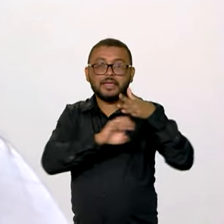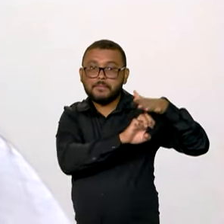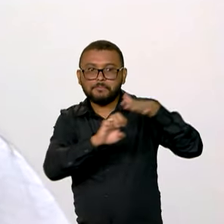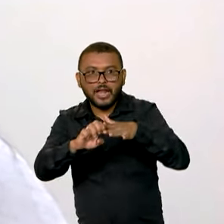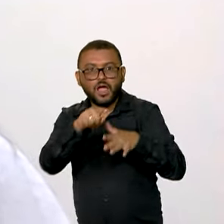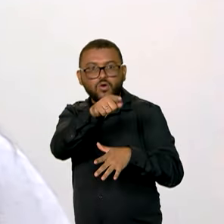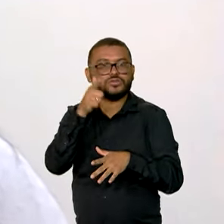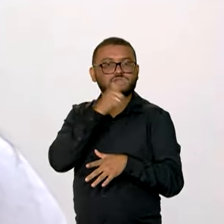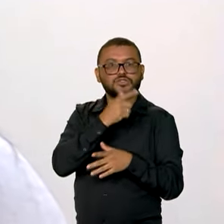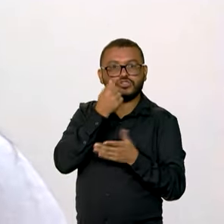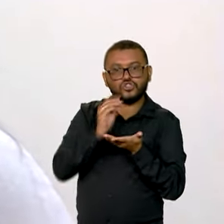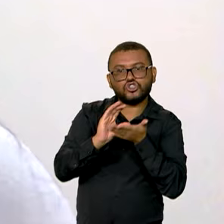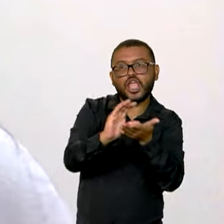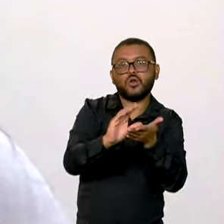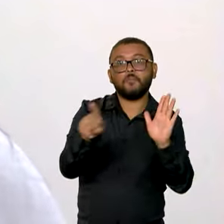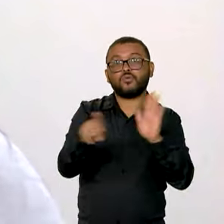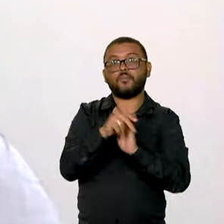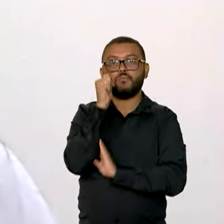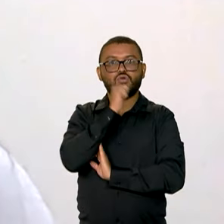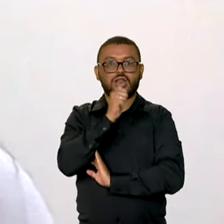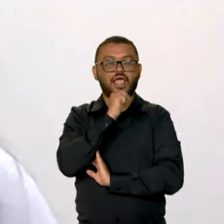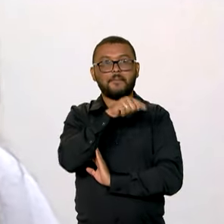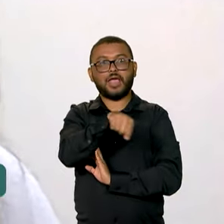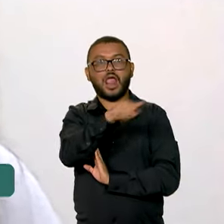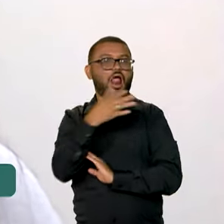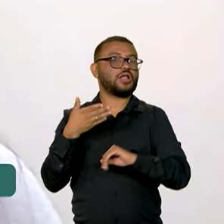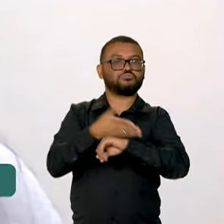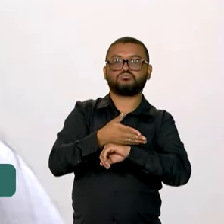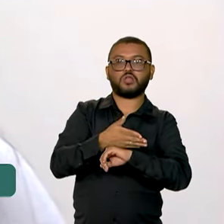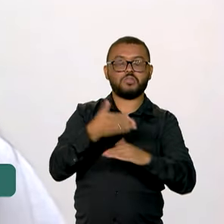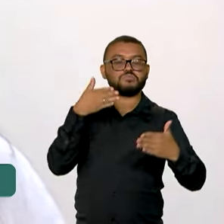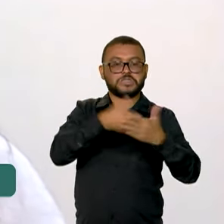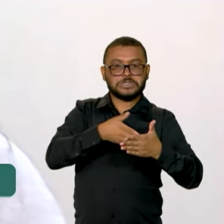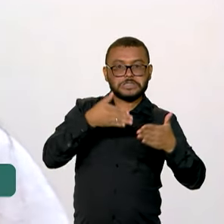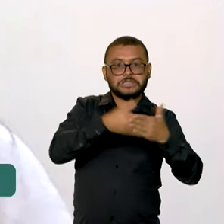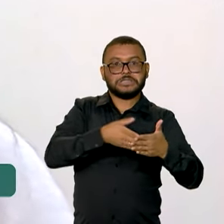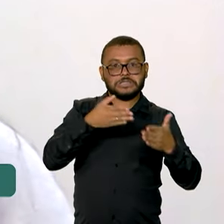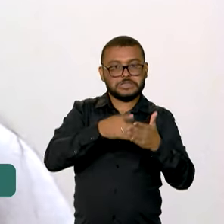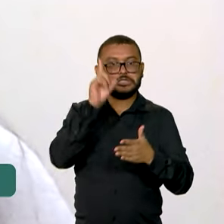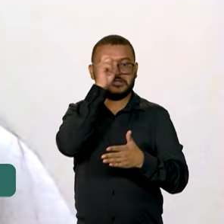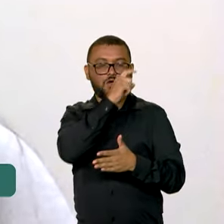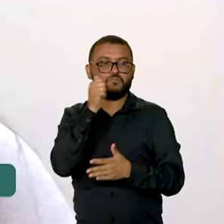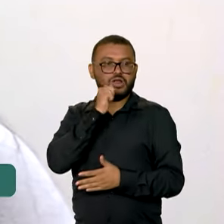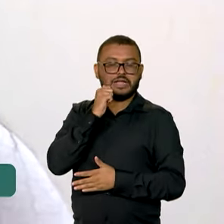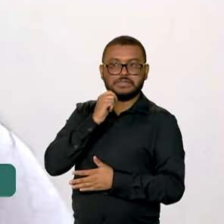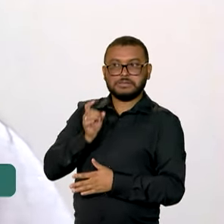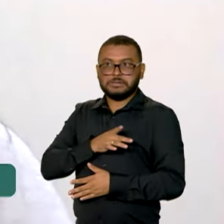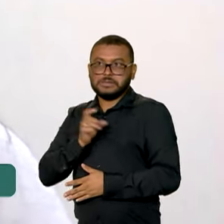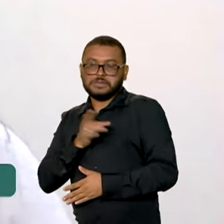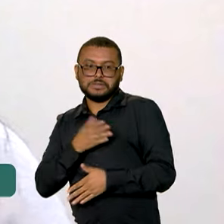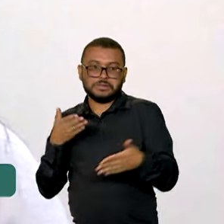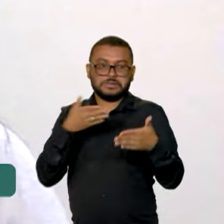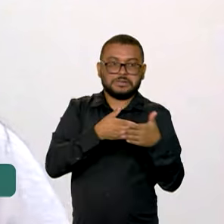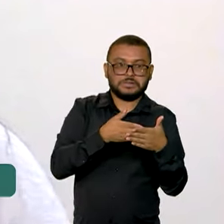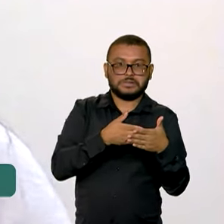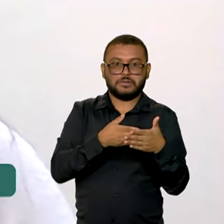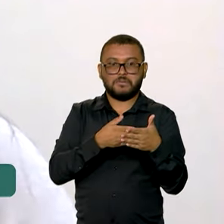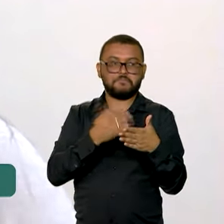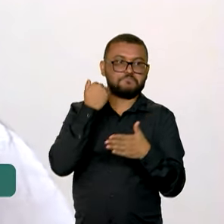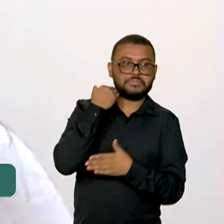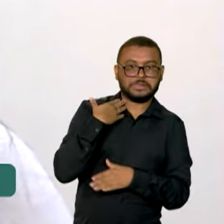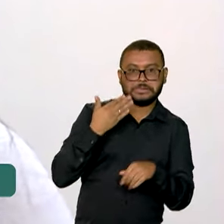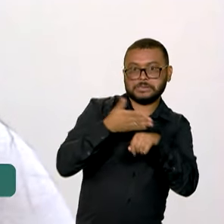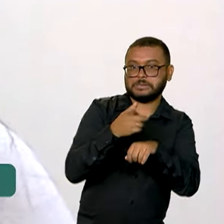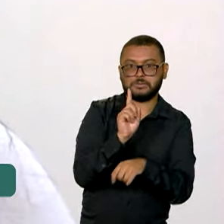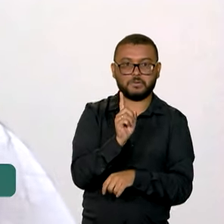crédito abertas para as mulheres, mas elas não estão tendo acesso. Elas têm um certo receio de adentrarem a porta de um banco.